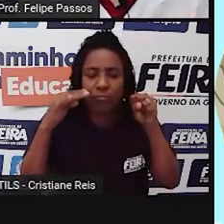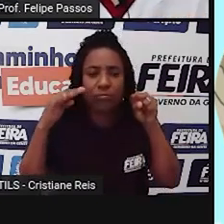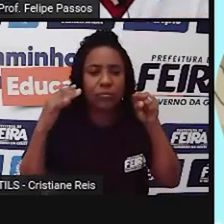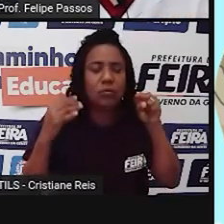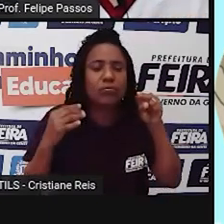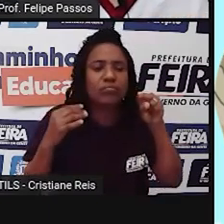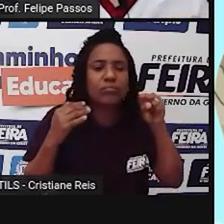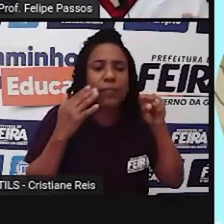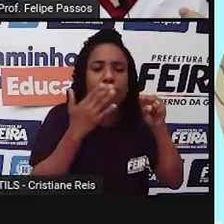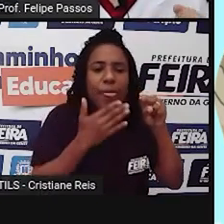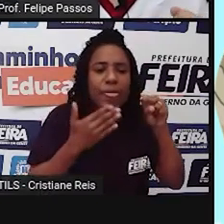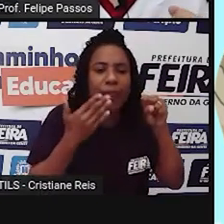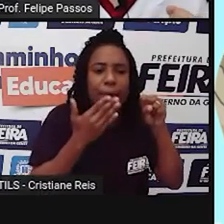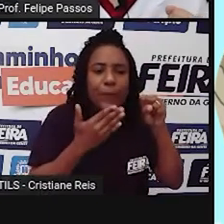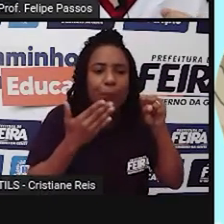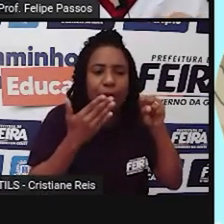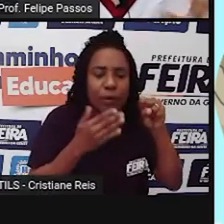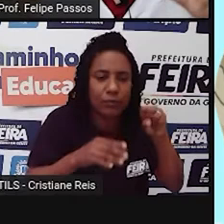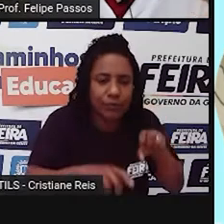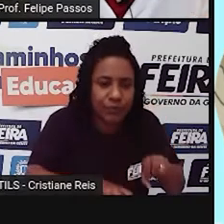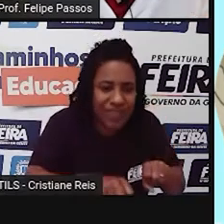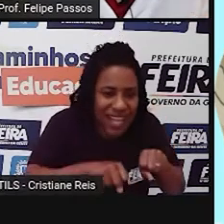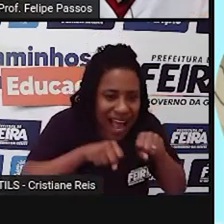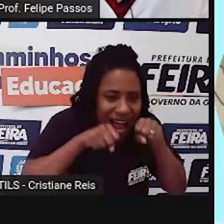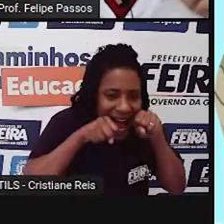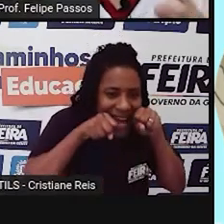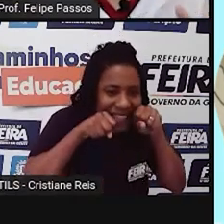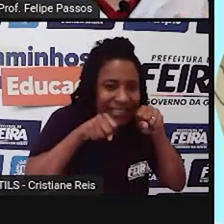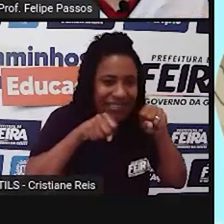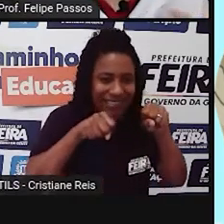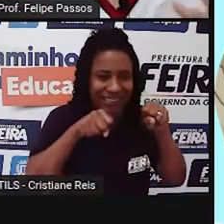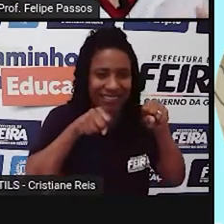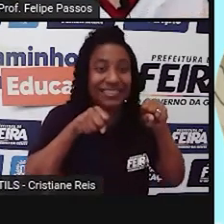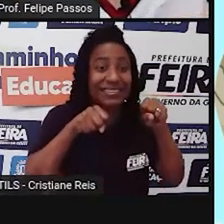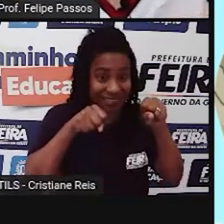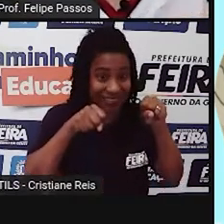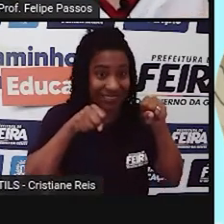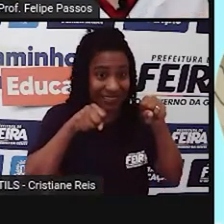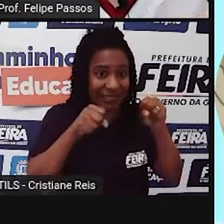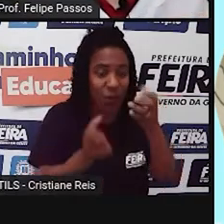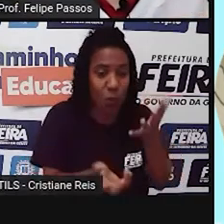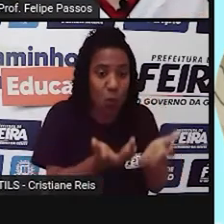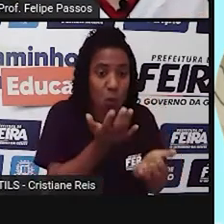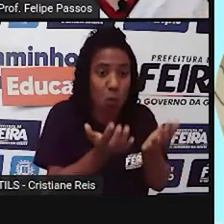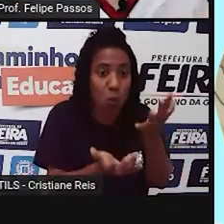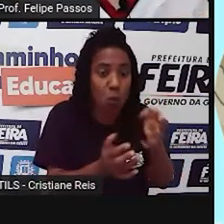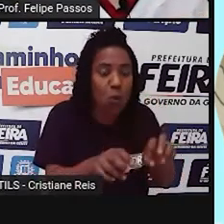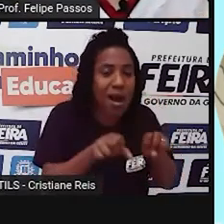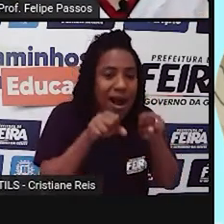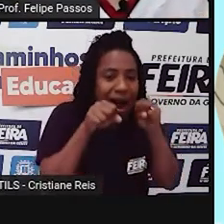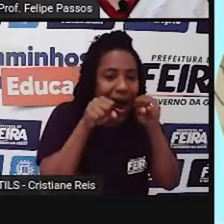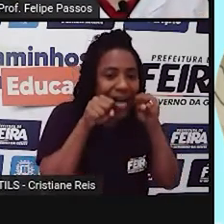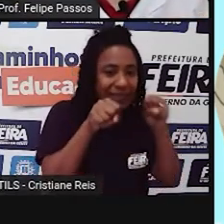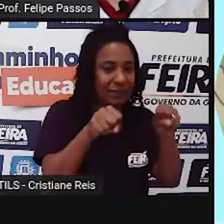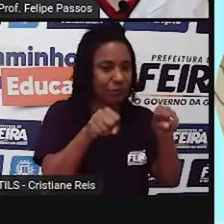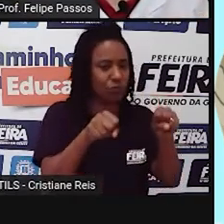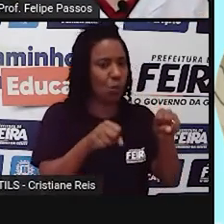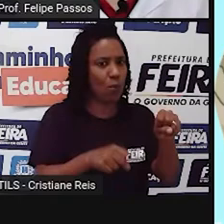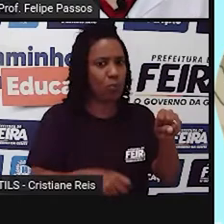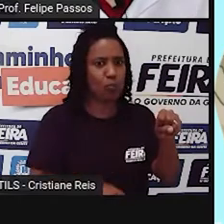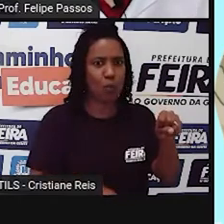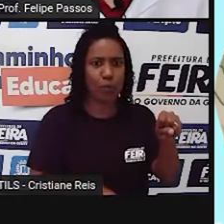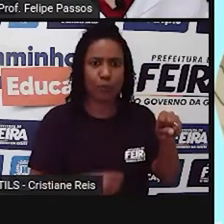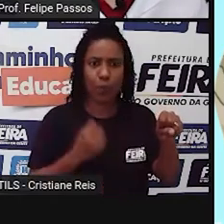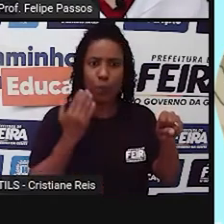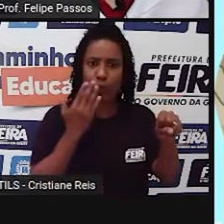e aí o ser humano foi lá, comeu aquele animal que foi assado, cozido pelo fogo natural e descobriu que essa carne,